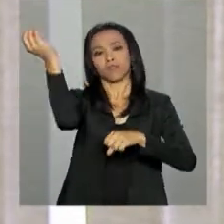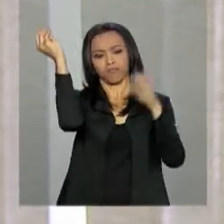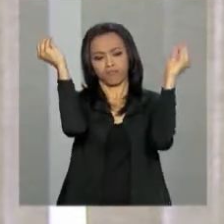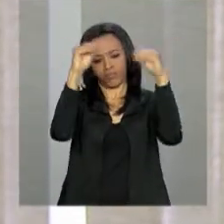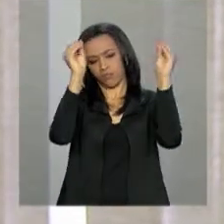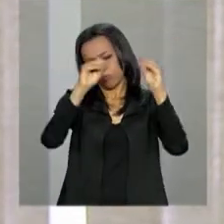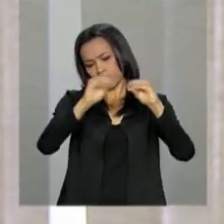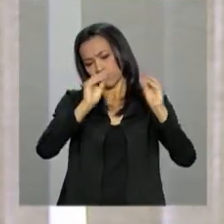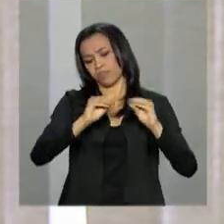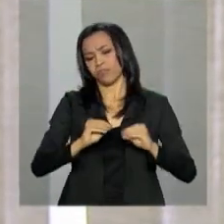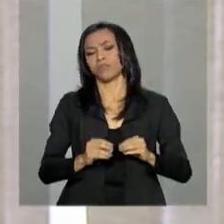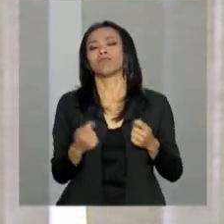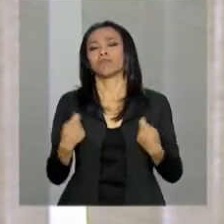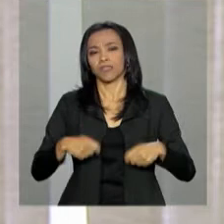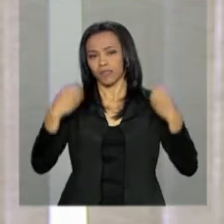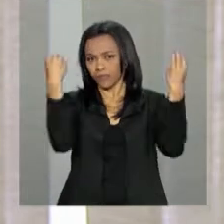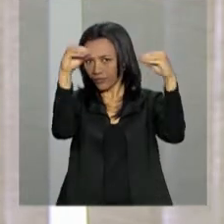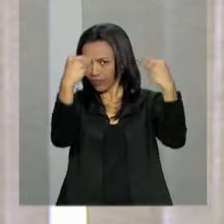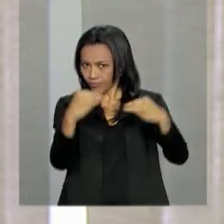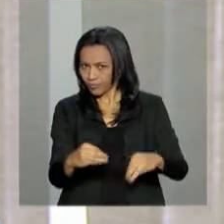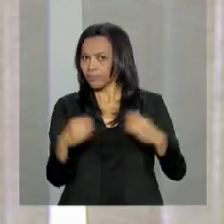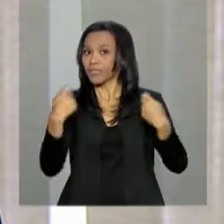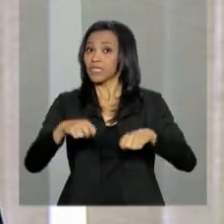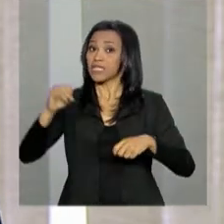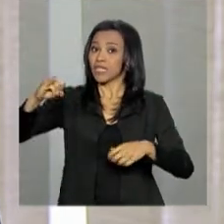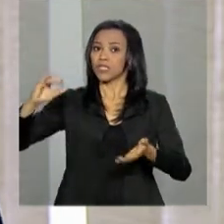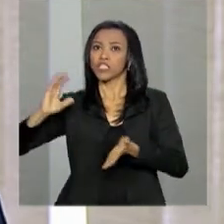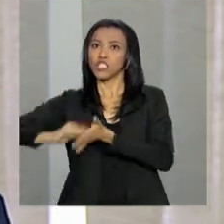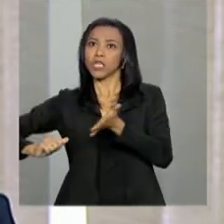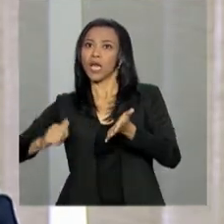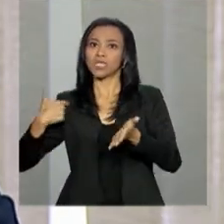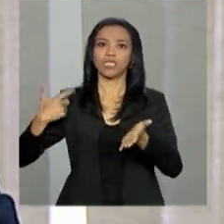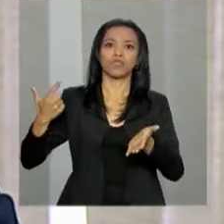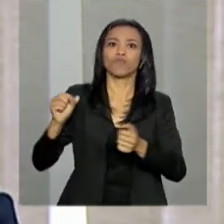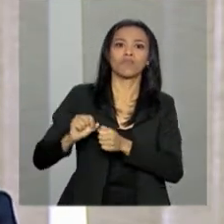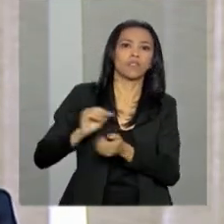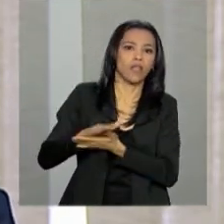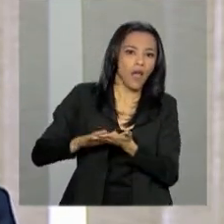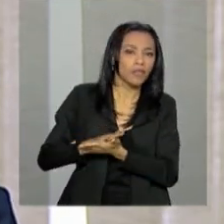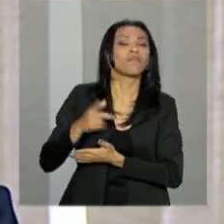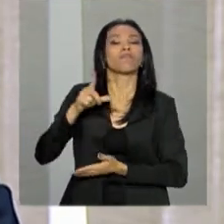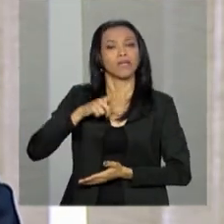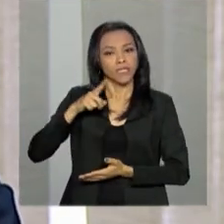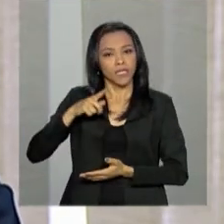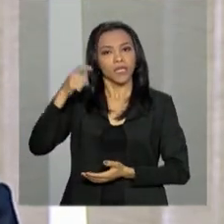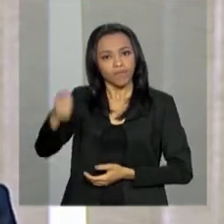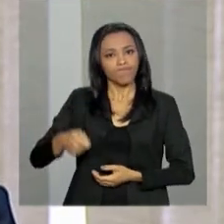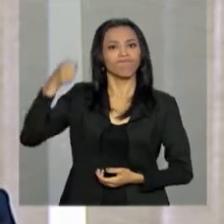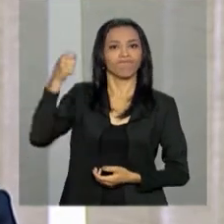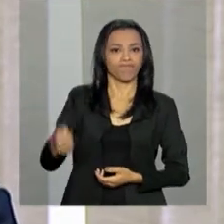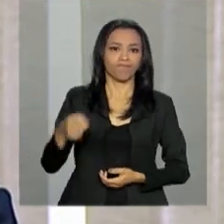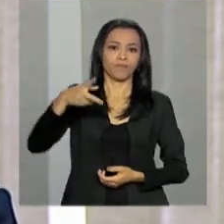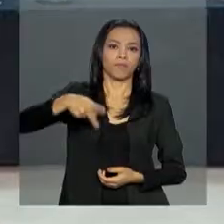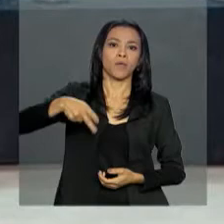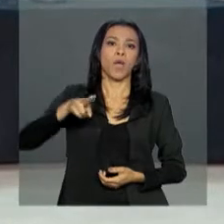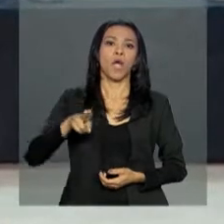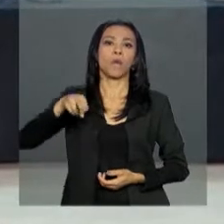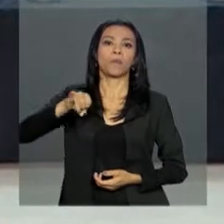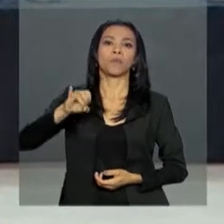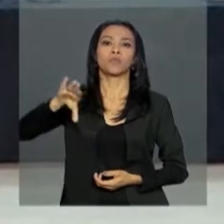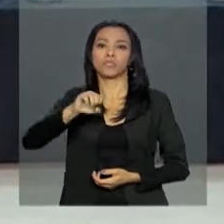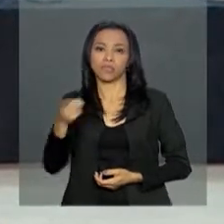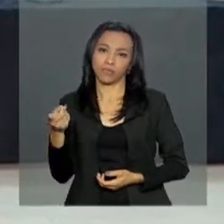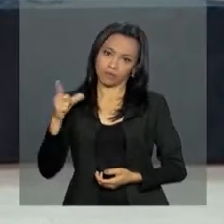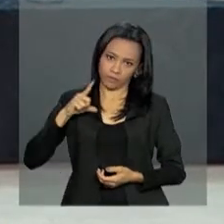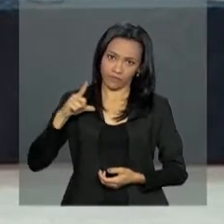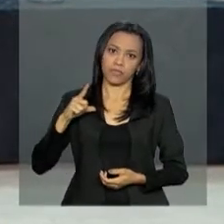de omissão em termos administrativos, de ser punido aquele que não enviar os dados. Jugma